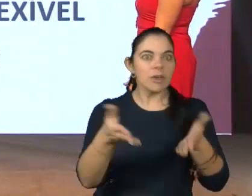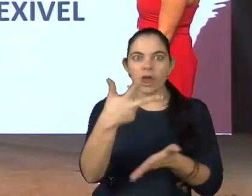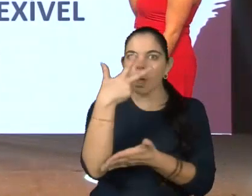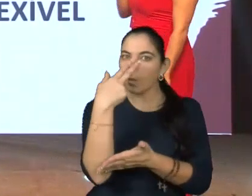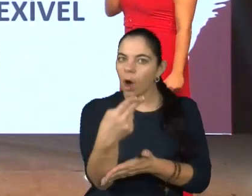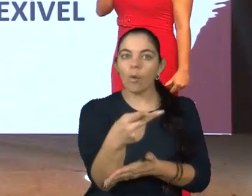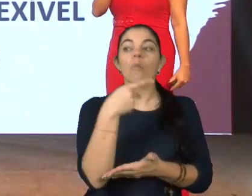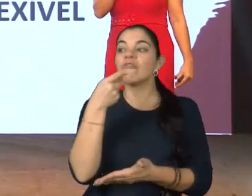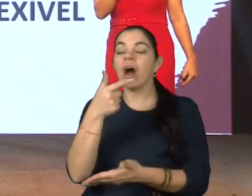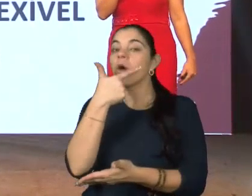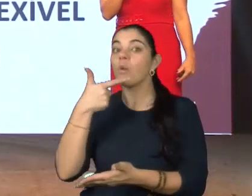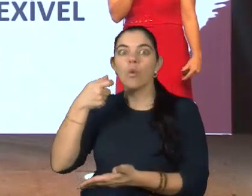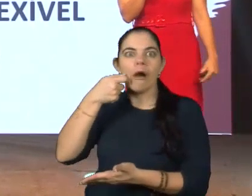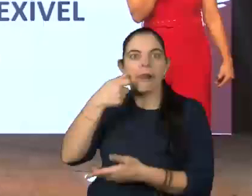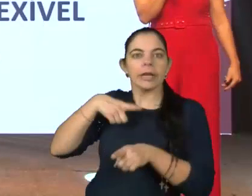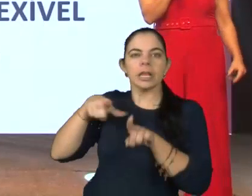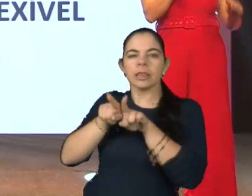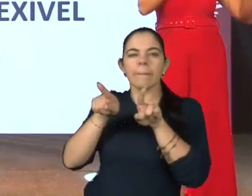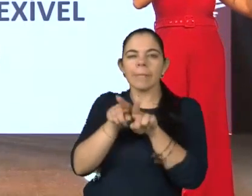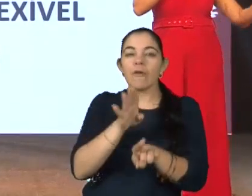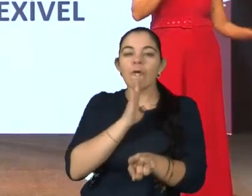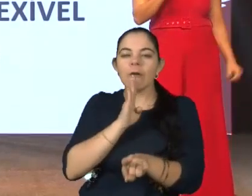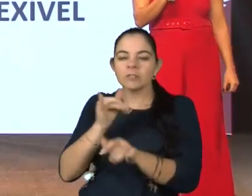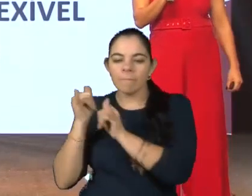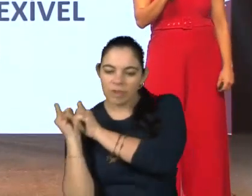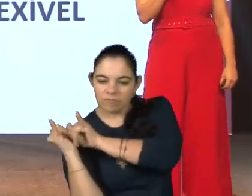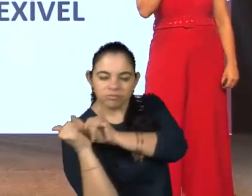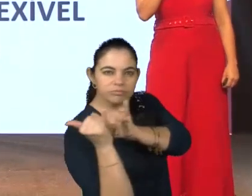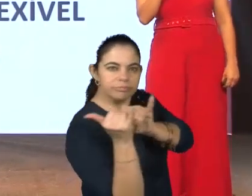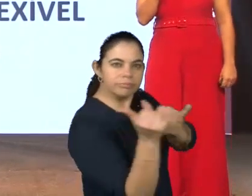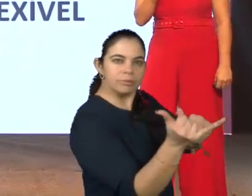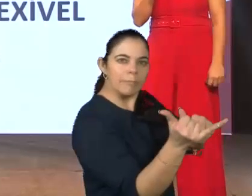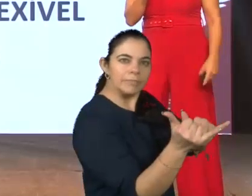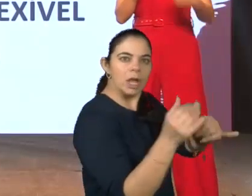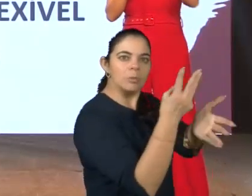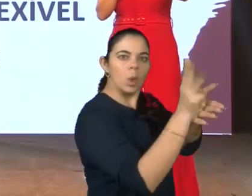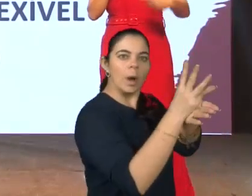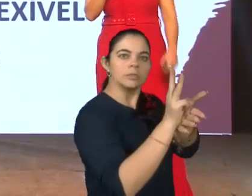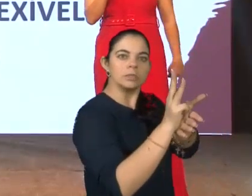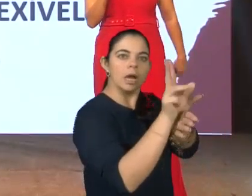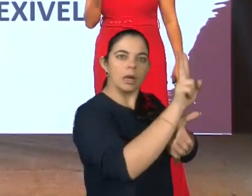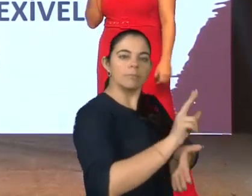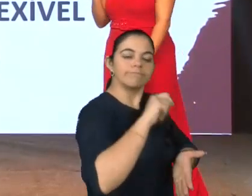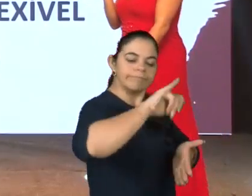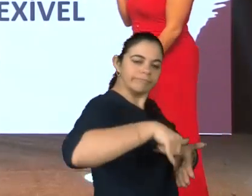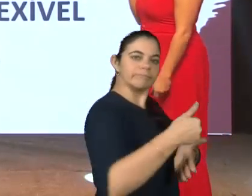Duarte, e ele consegue levar conhecimento para o aluno sem fazer nenhum esforço. Lá pelo WhatsApp. Câmera frontal.